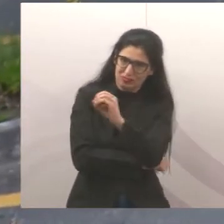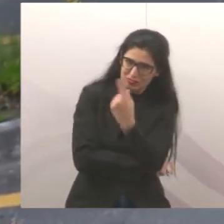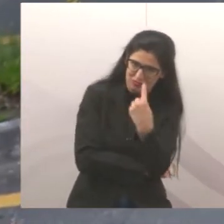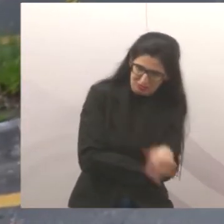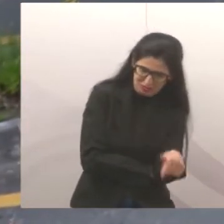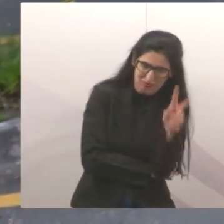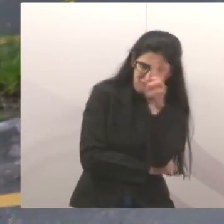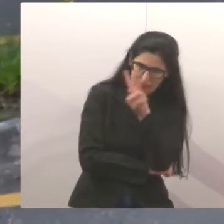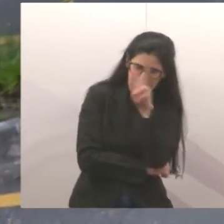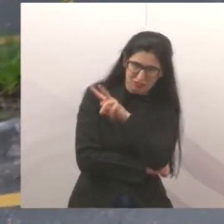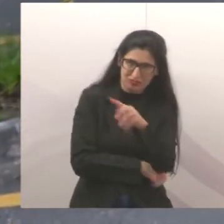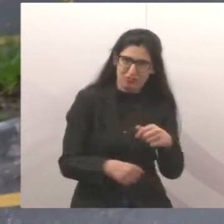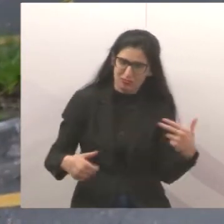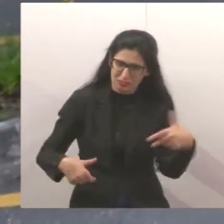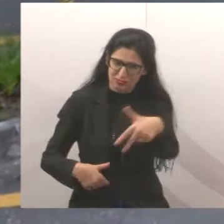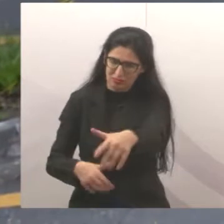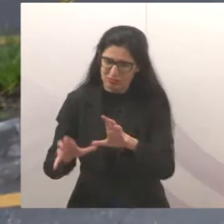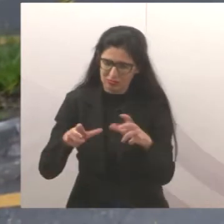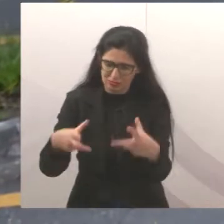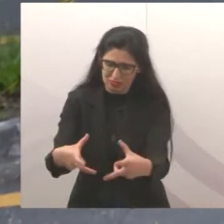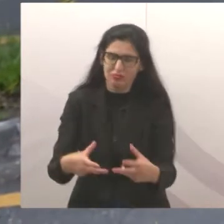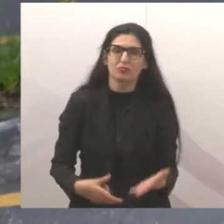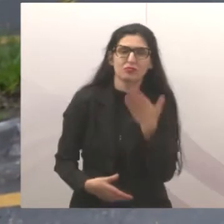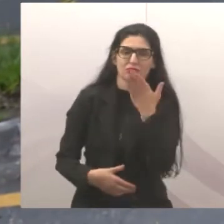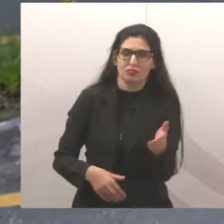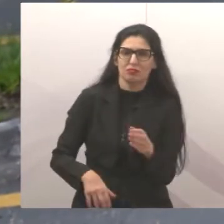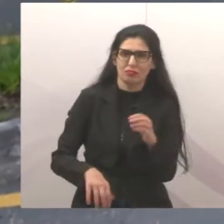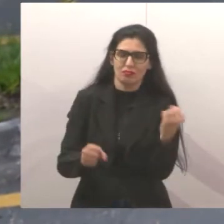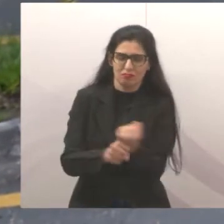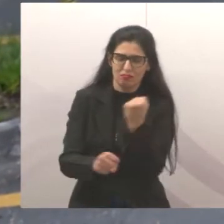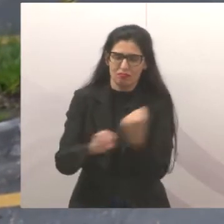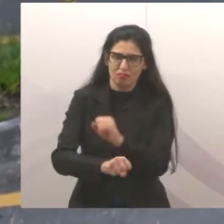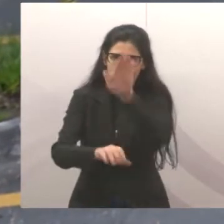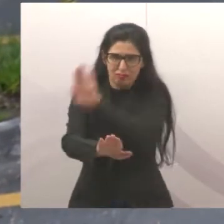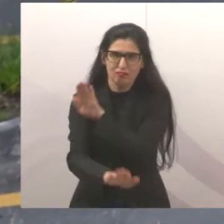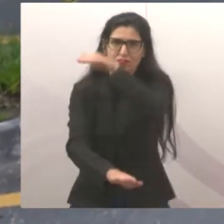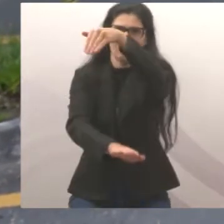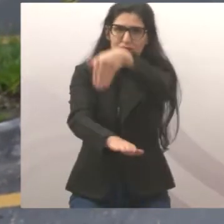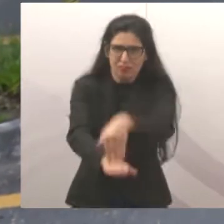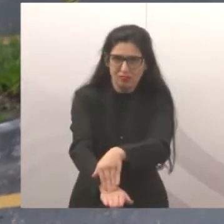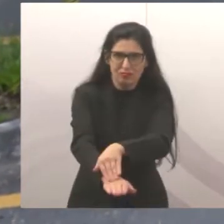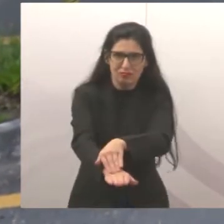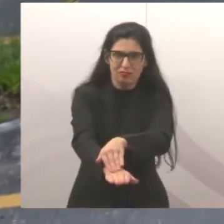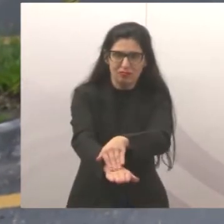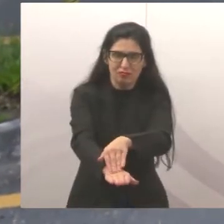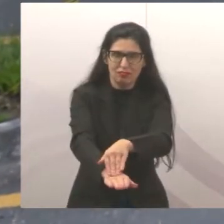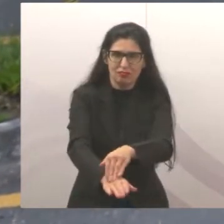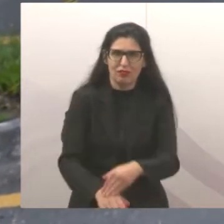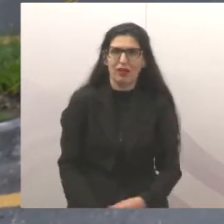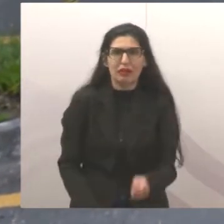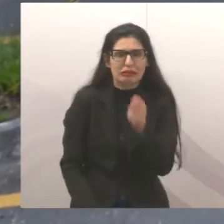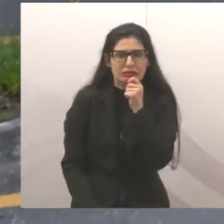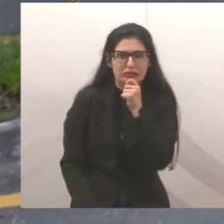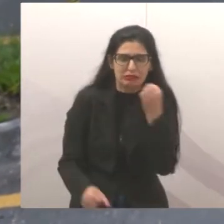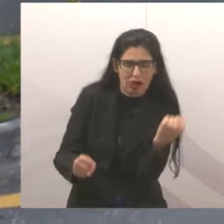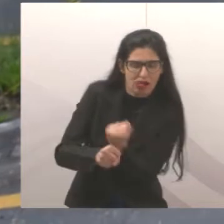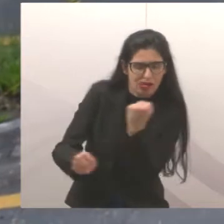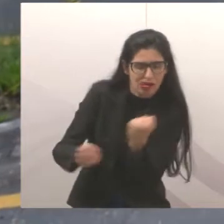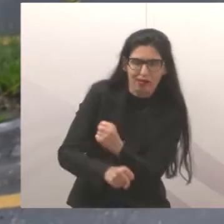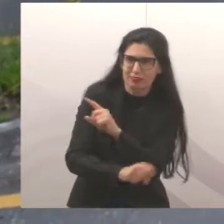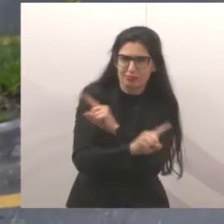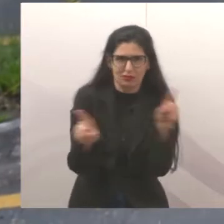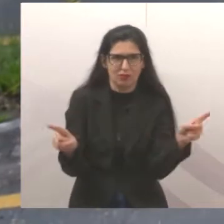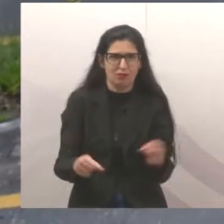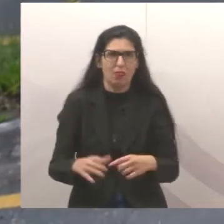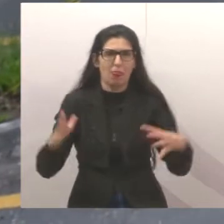gabinete, eu estive aqui e nós pedimos a lombada. E até hoje não foi feita a lombada, né? O que acontece é o seguinte, deu um acidente